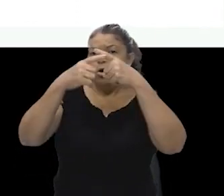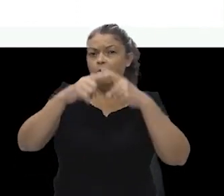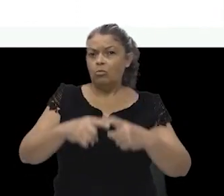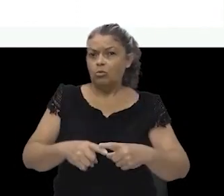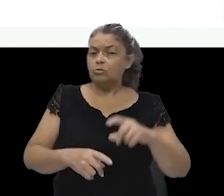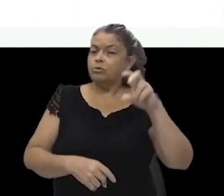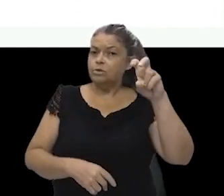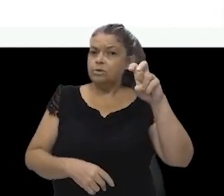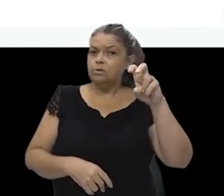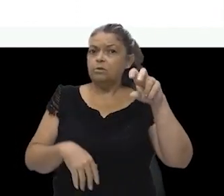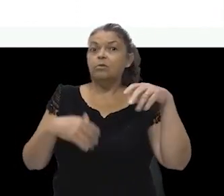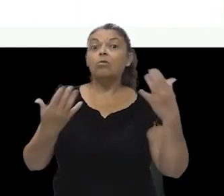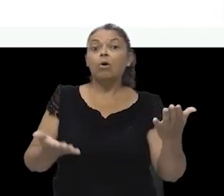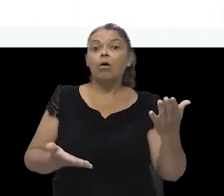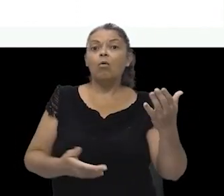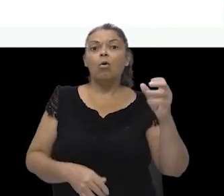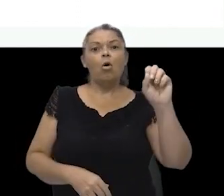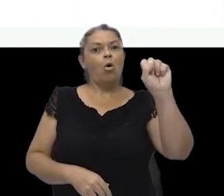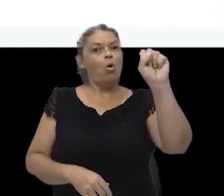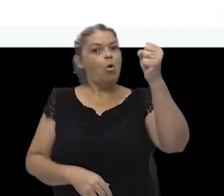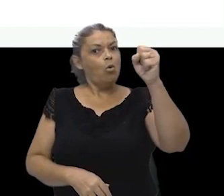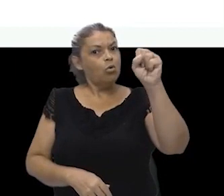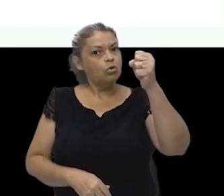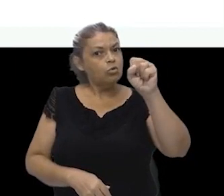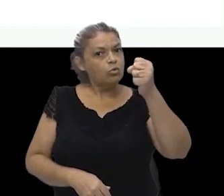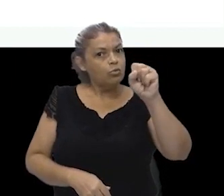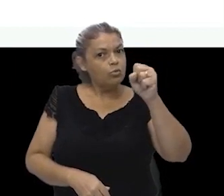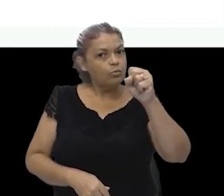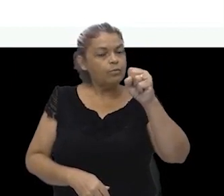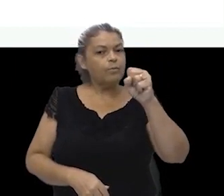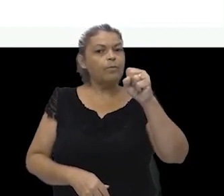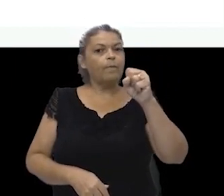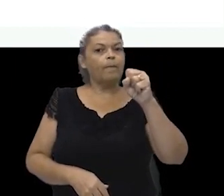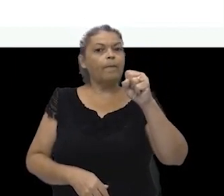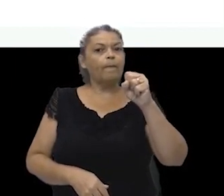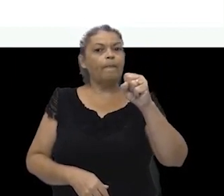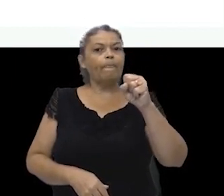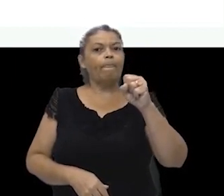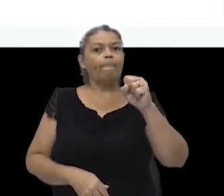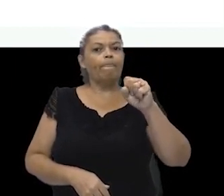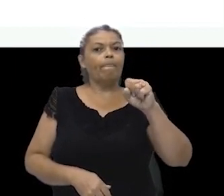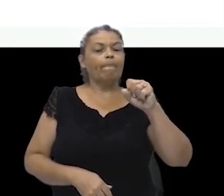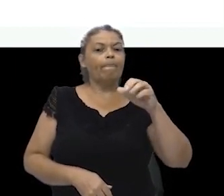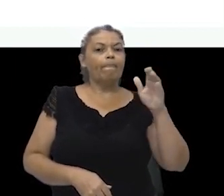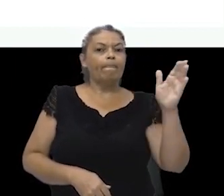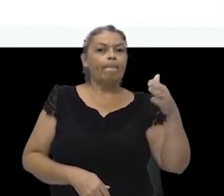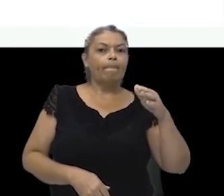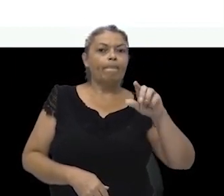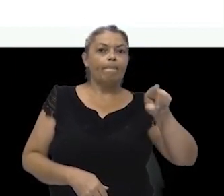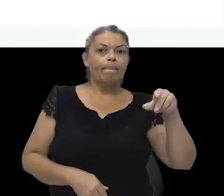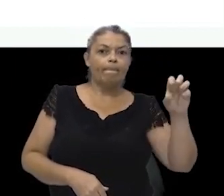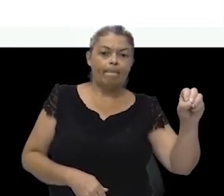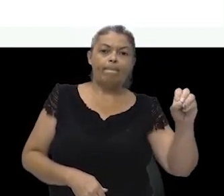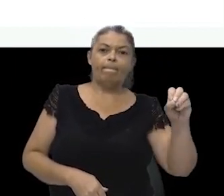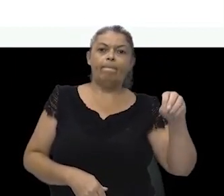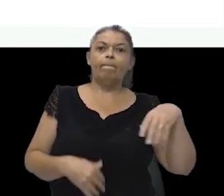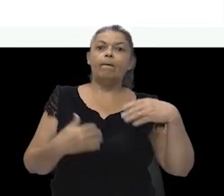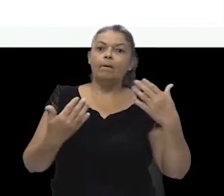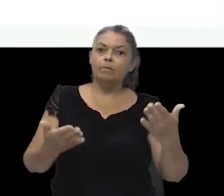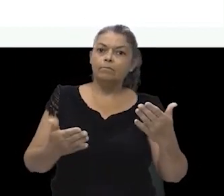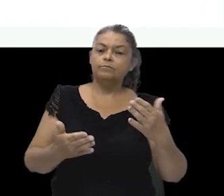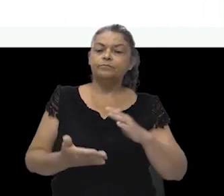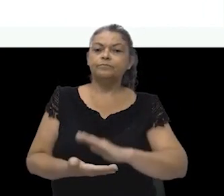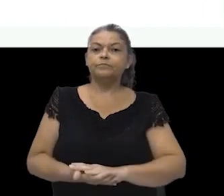vai ser 8 décimos. 8 daquelas que me interessam, sobre 10, que é o total de